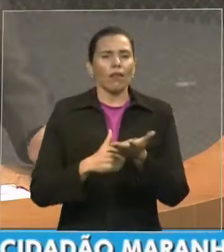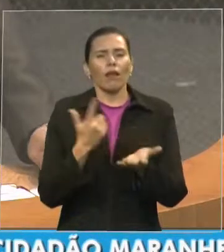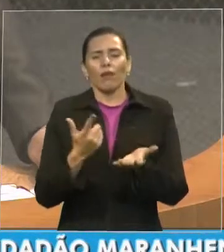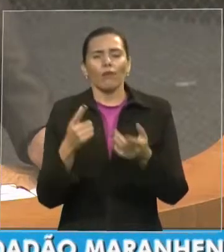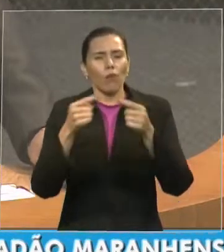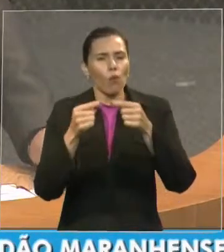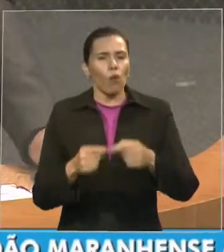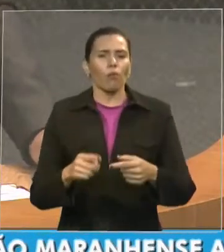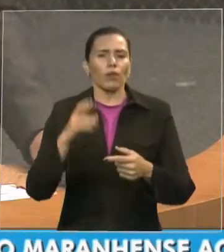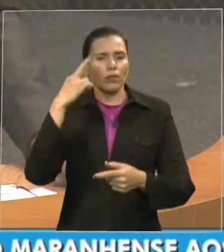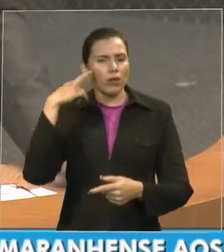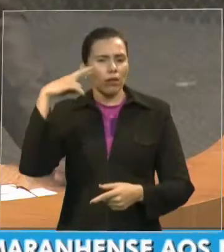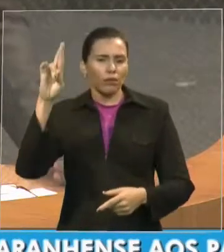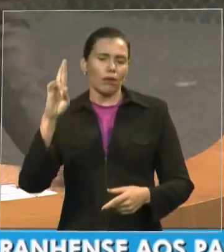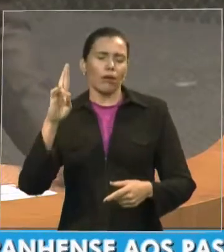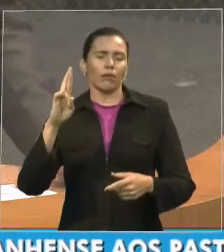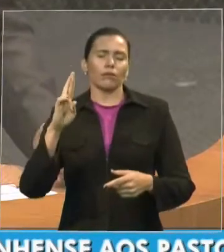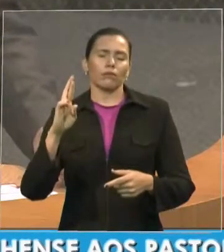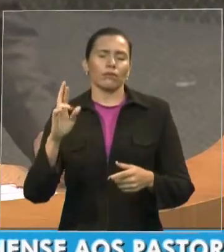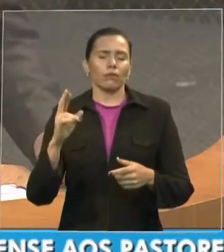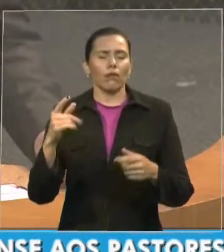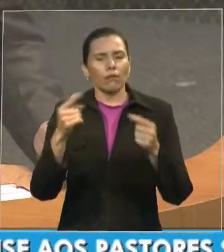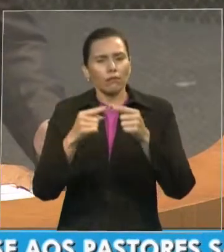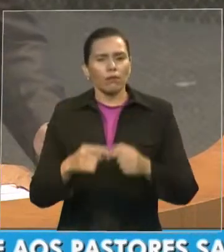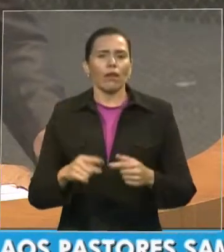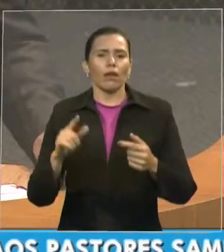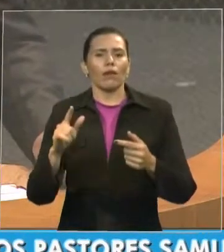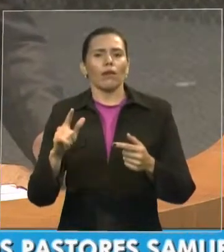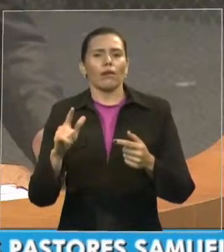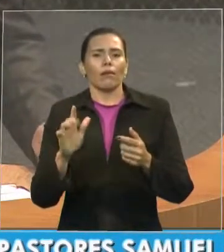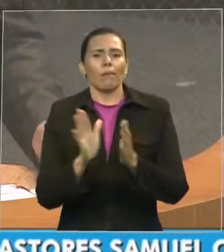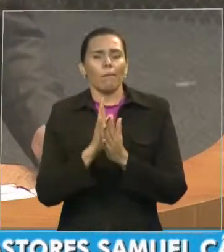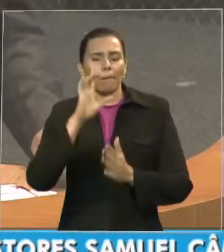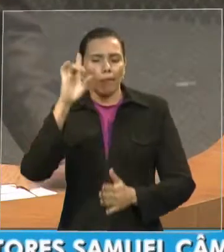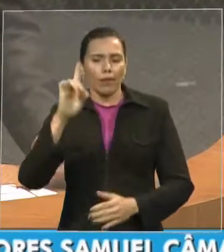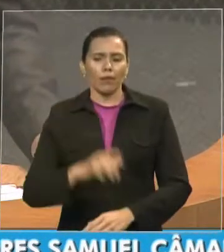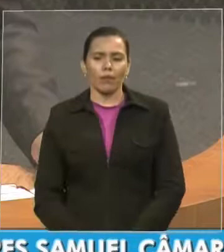Para o engrandecimento do seu elevo espiritual.